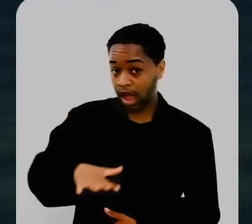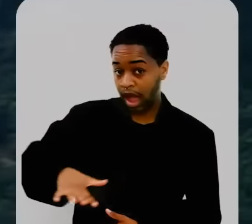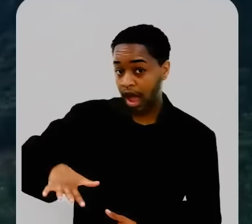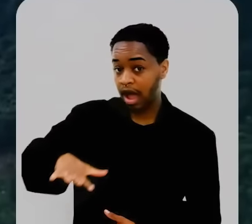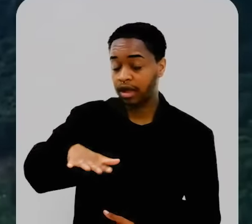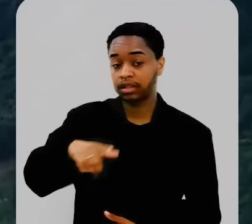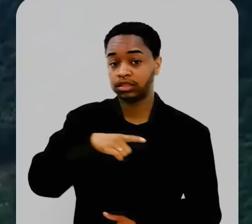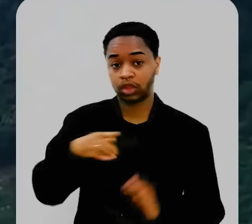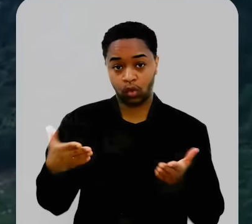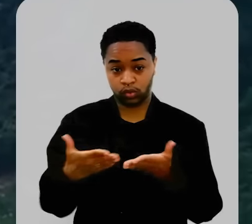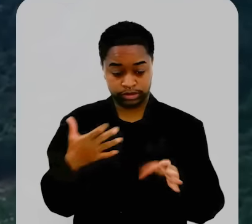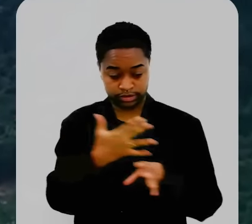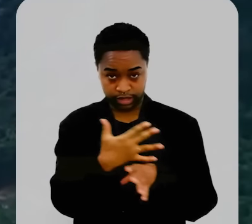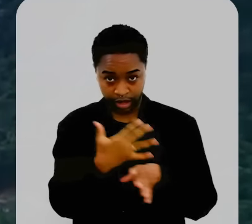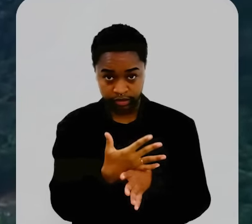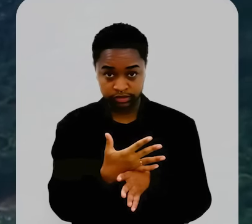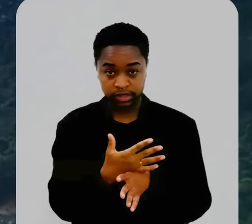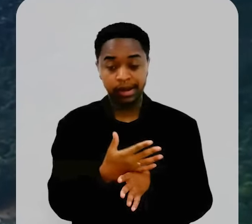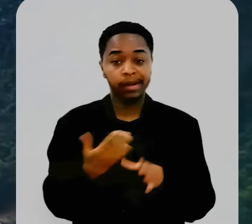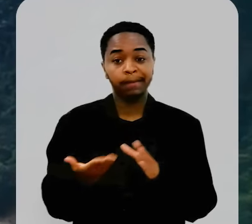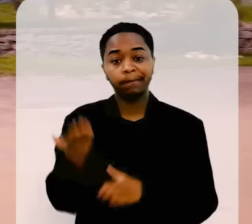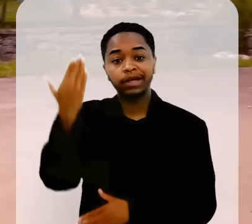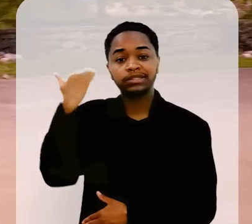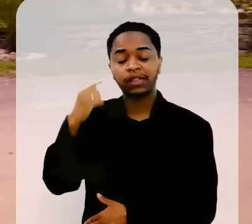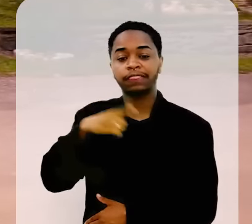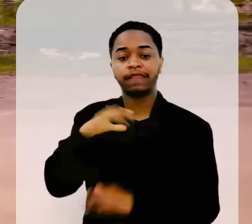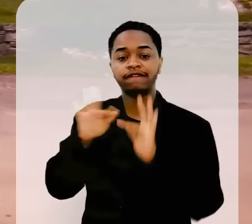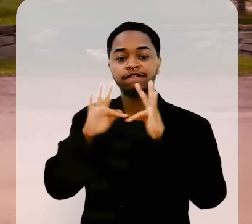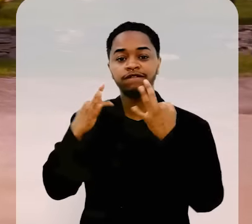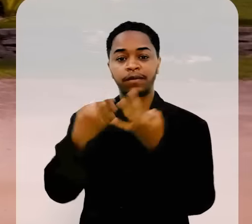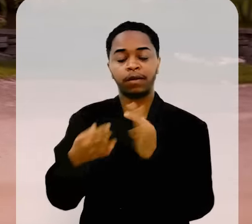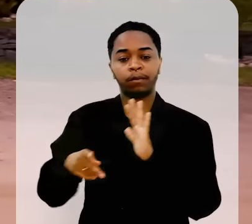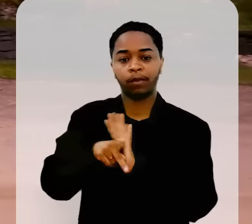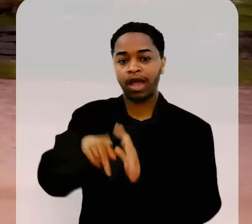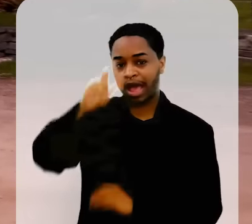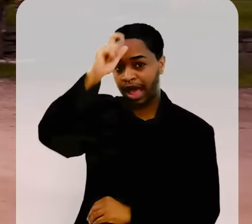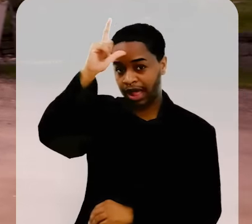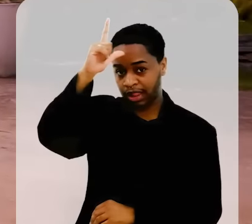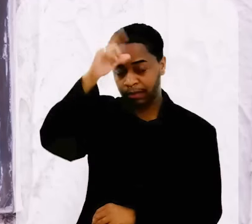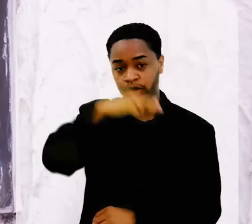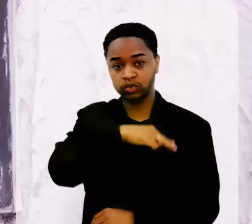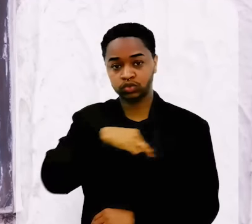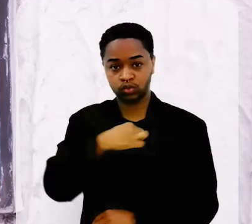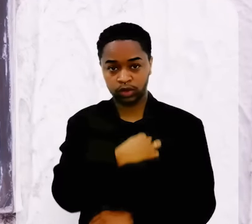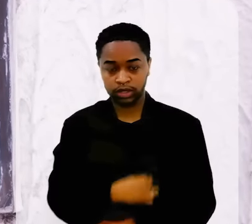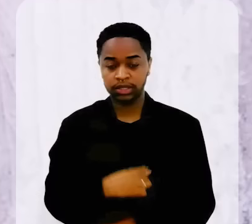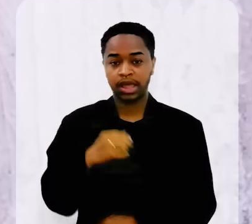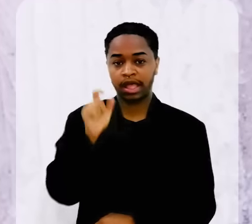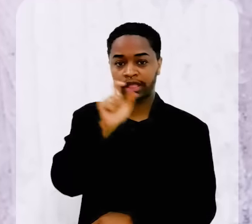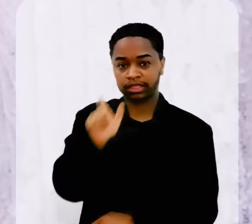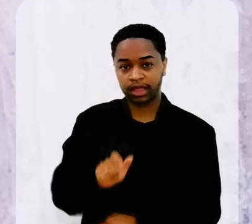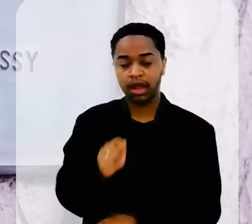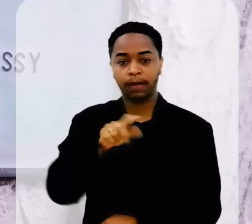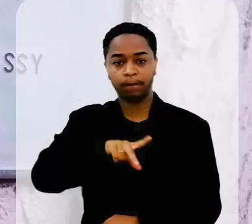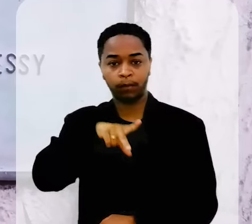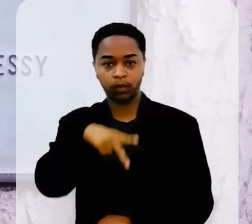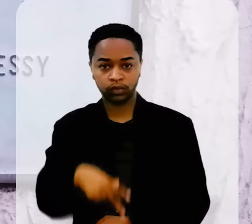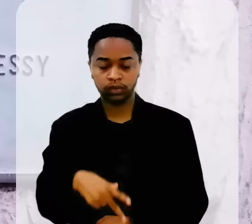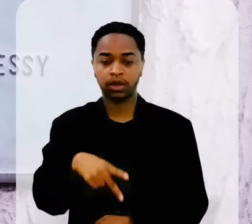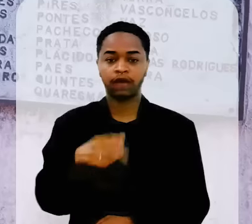Toda região onde hoje está Bom Jardim foi ocupada por famílias que vinham da Alemanha, Suíça,